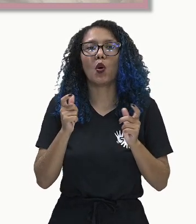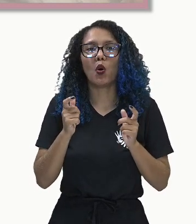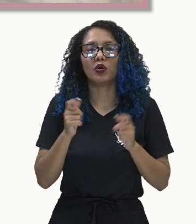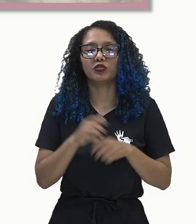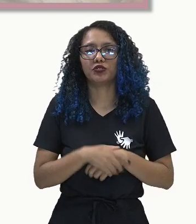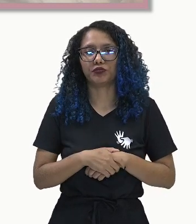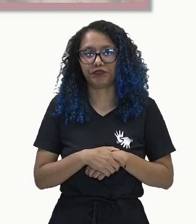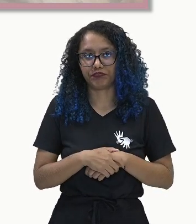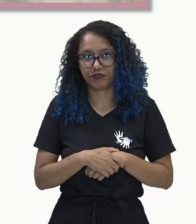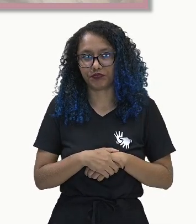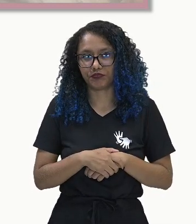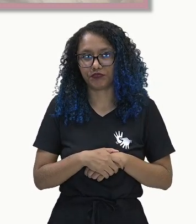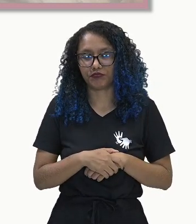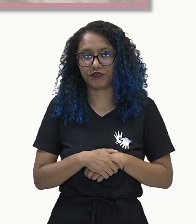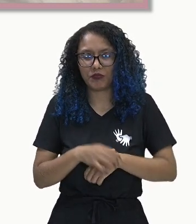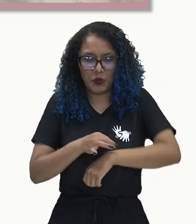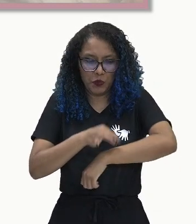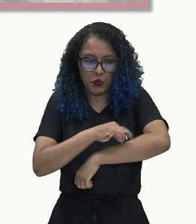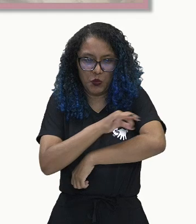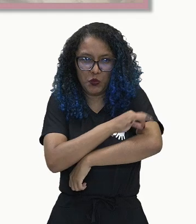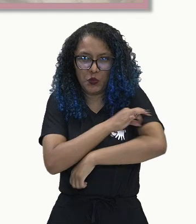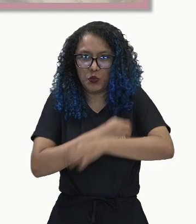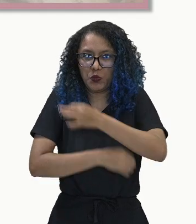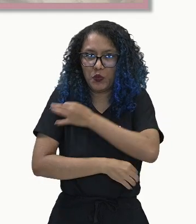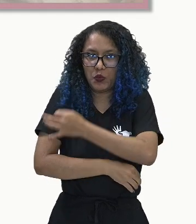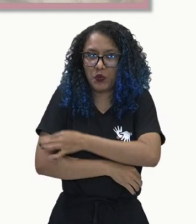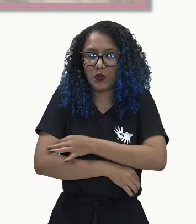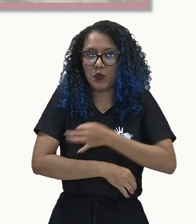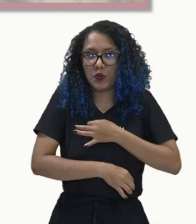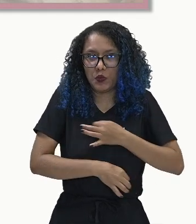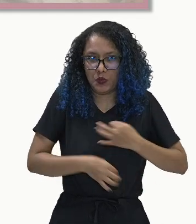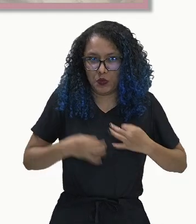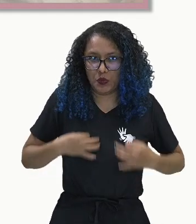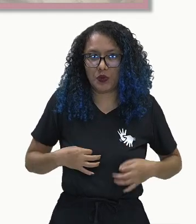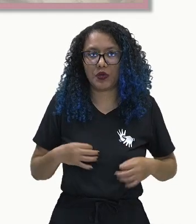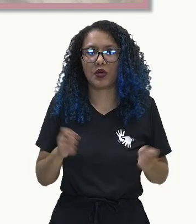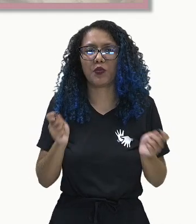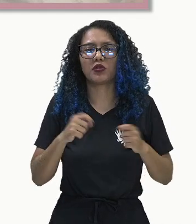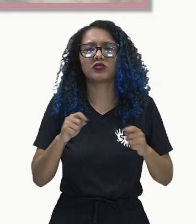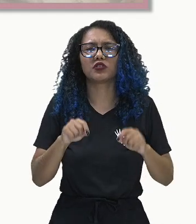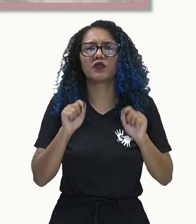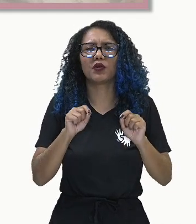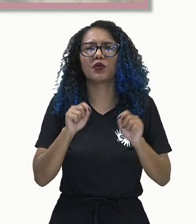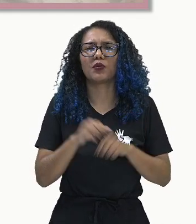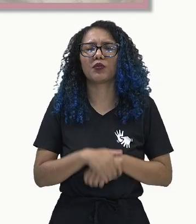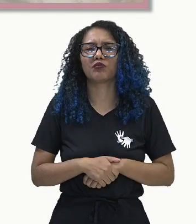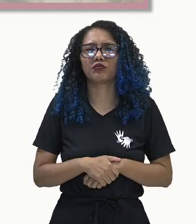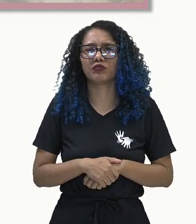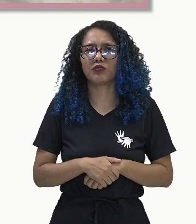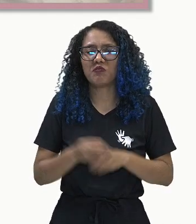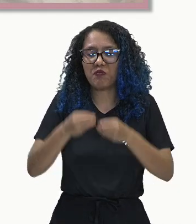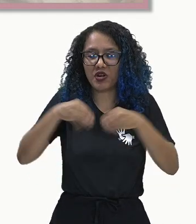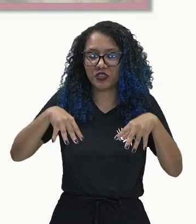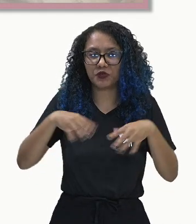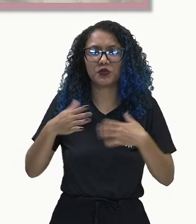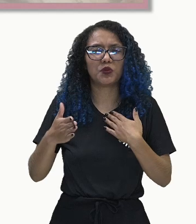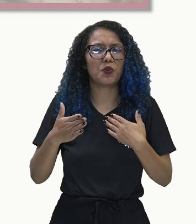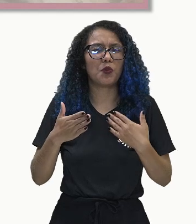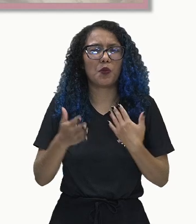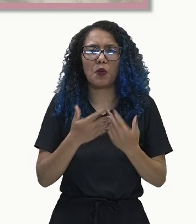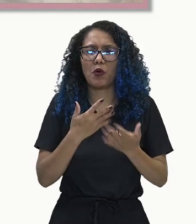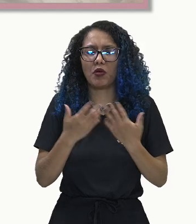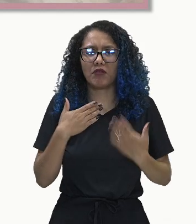podendo afetar, olha aí bem, podendo afetar qualquer parte do corpo.